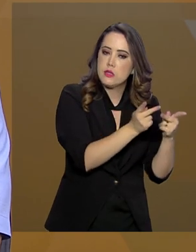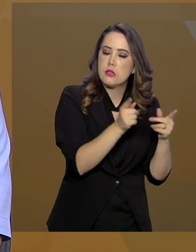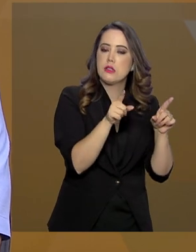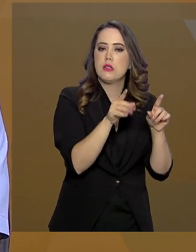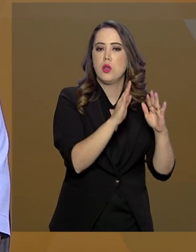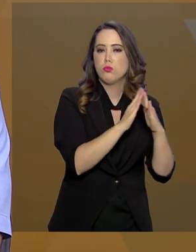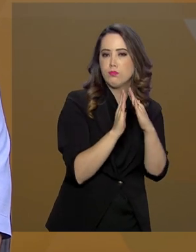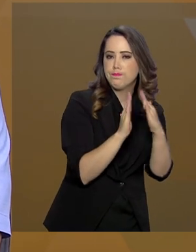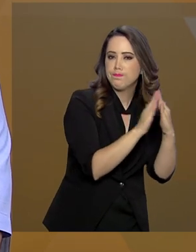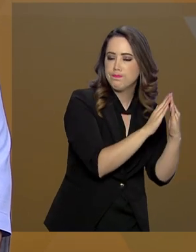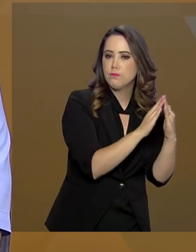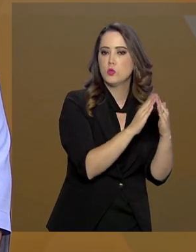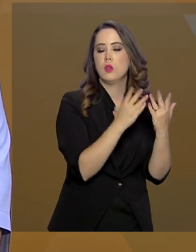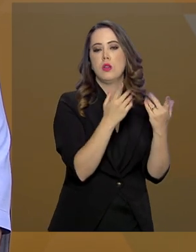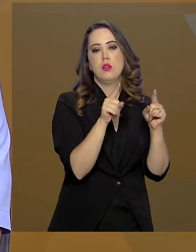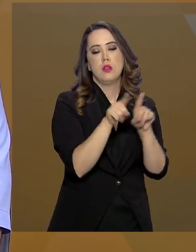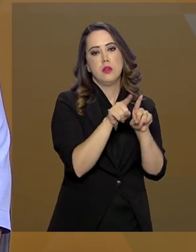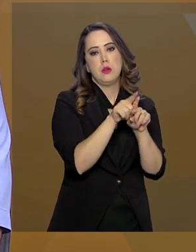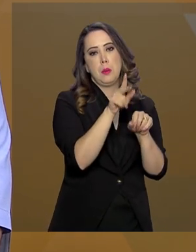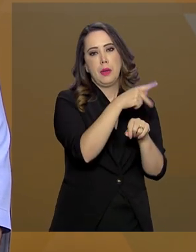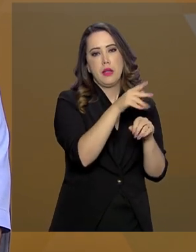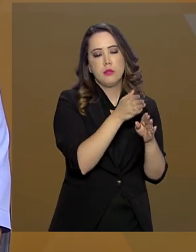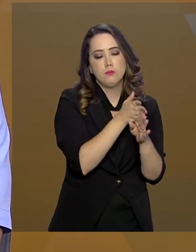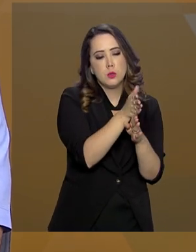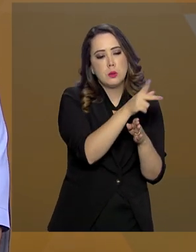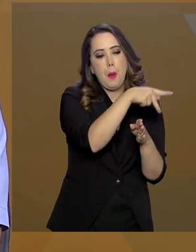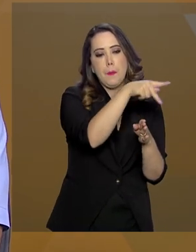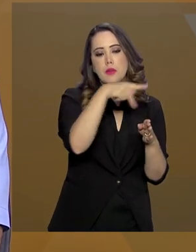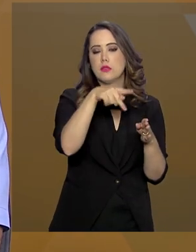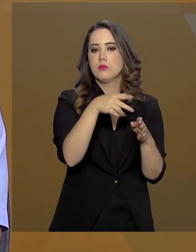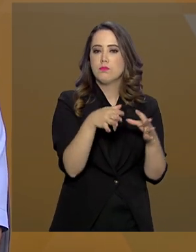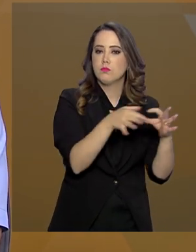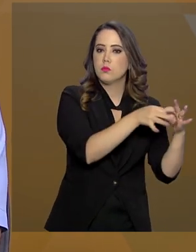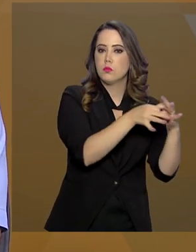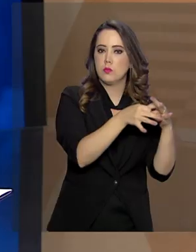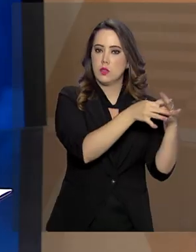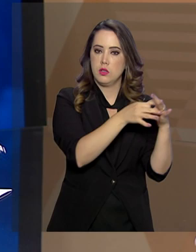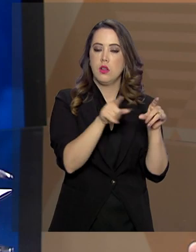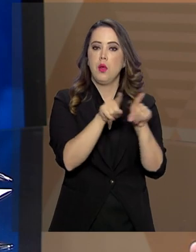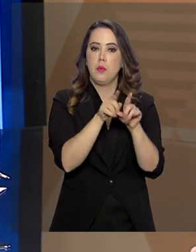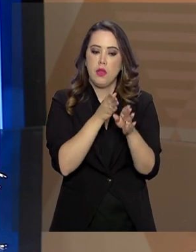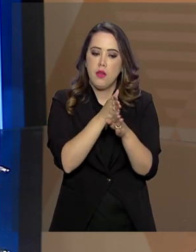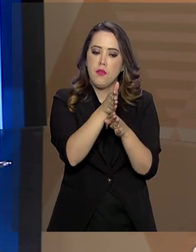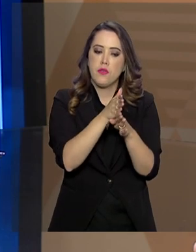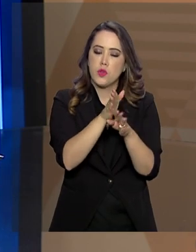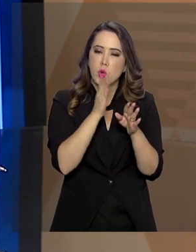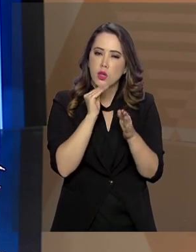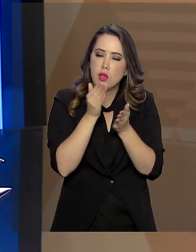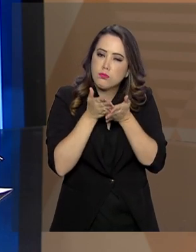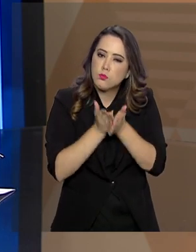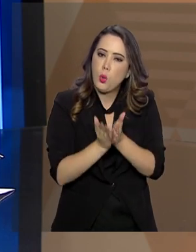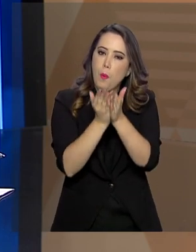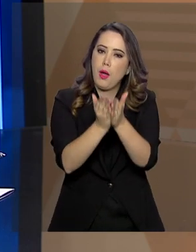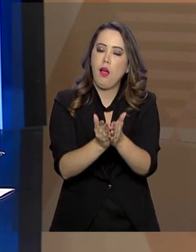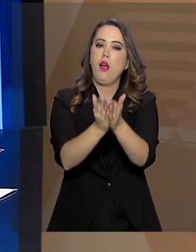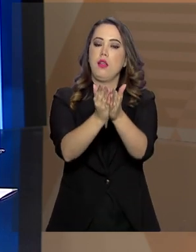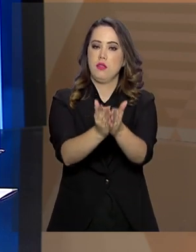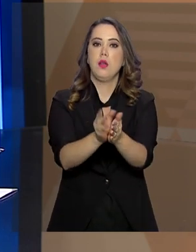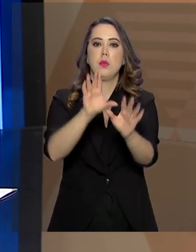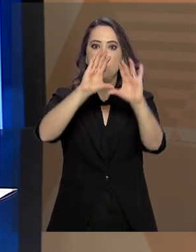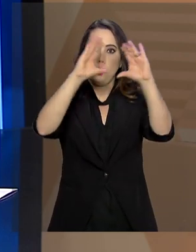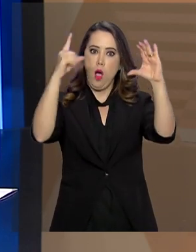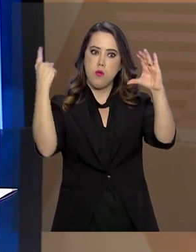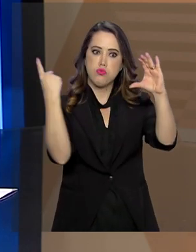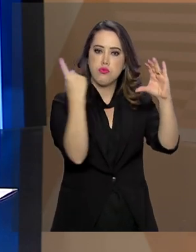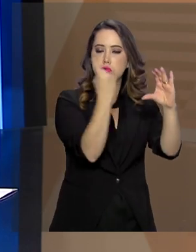especialmente, essa questão das fronteiras marítimas e aéreas. Eduardo, quando a gente fala em crimes transnacionais,